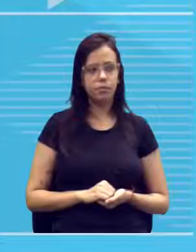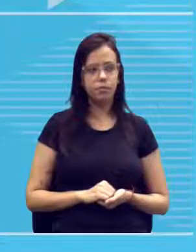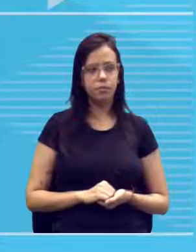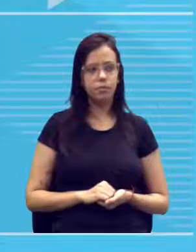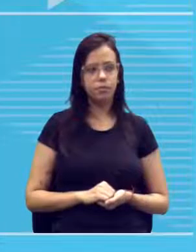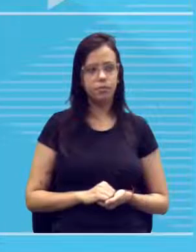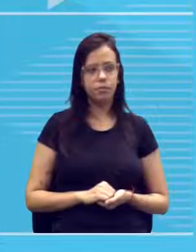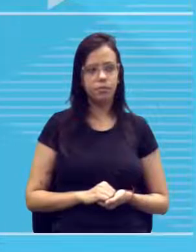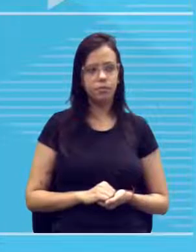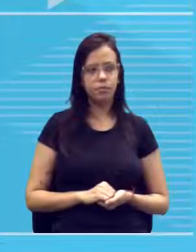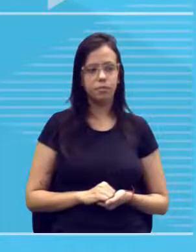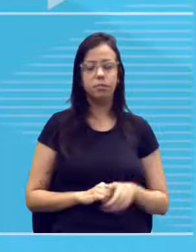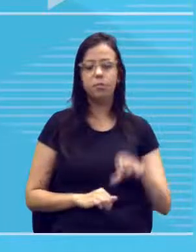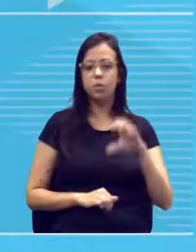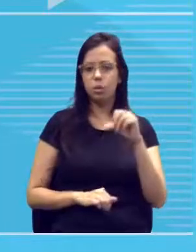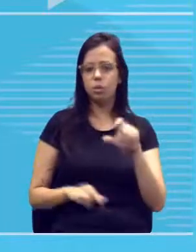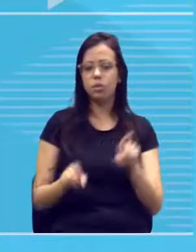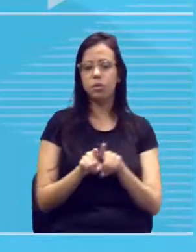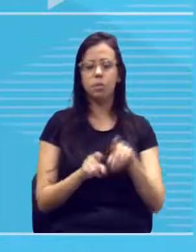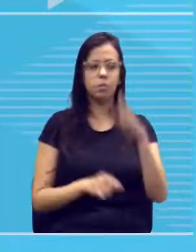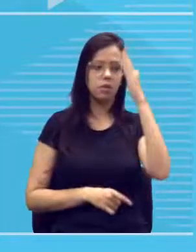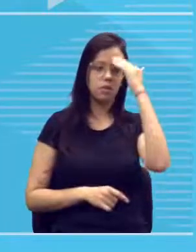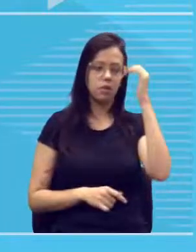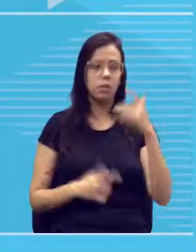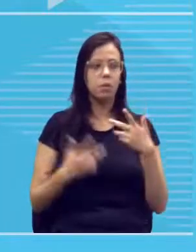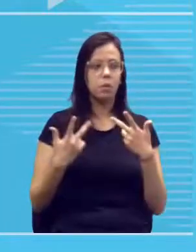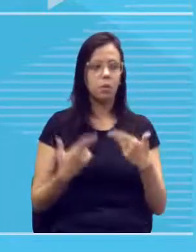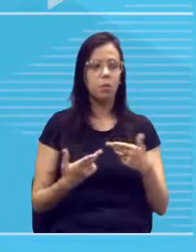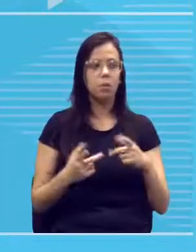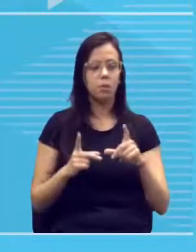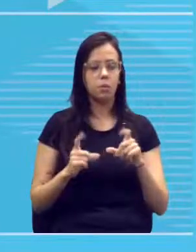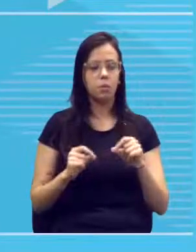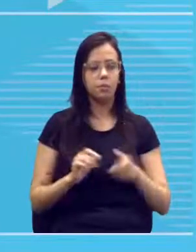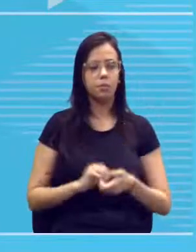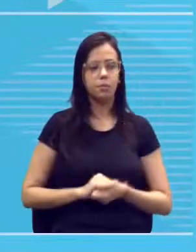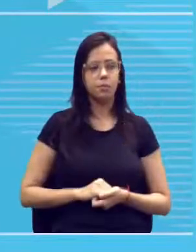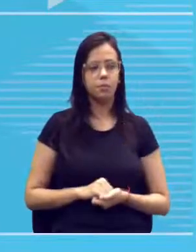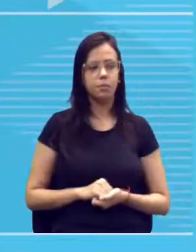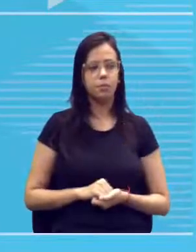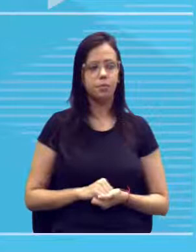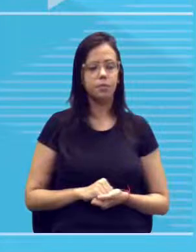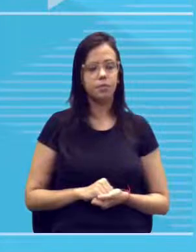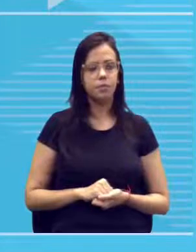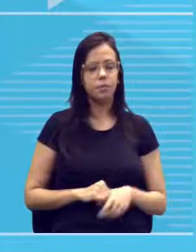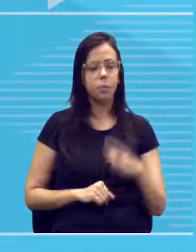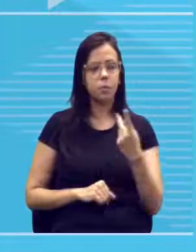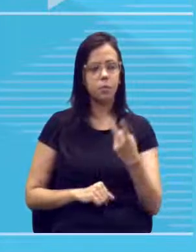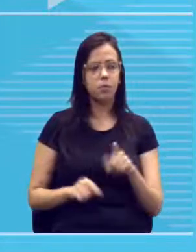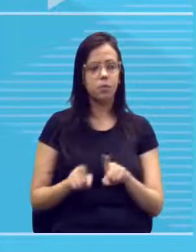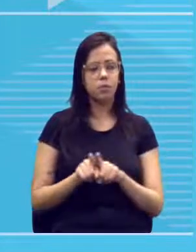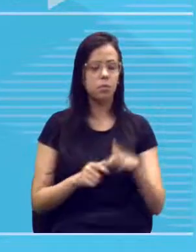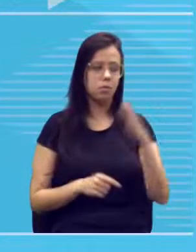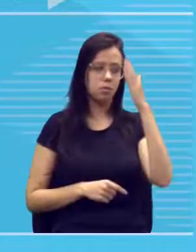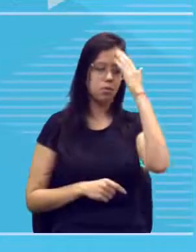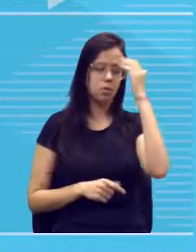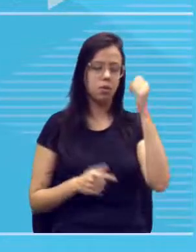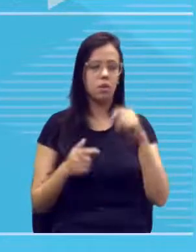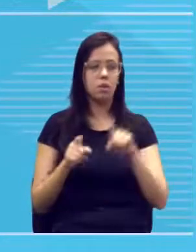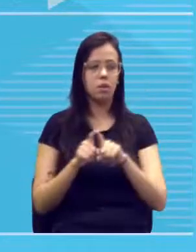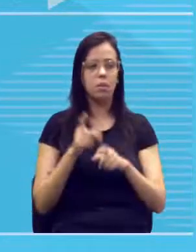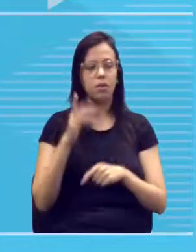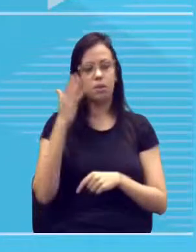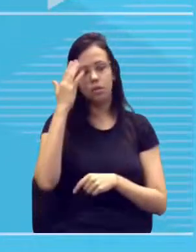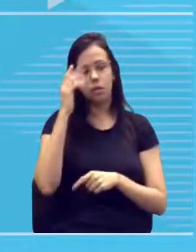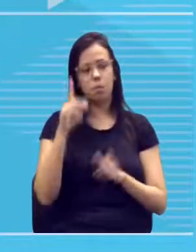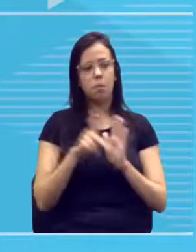o nove, obviamente, eu também sei. E da mesma forma como um, dois, eu sei, eu vou também saber dos pais do